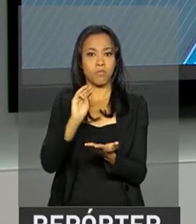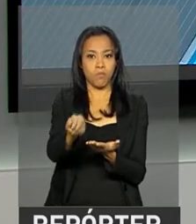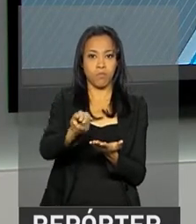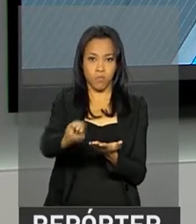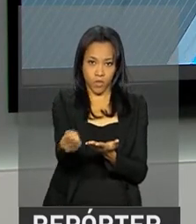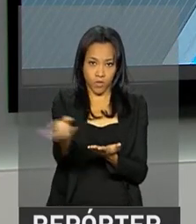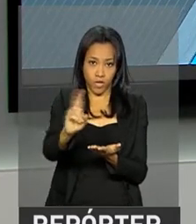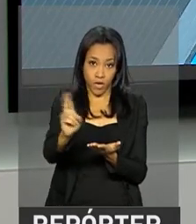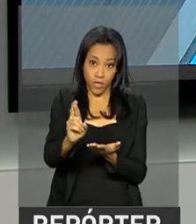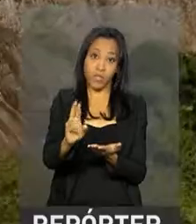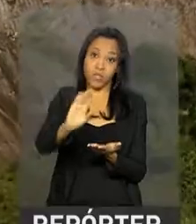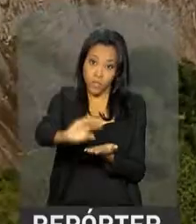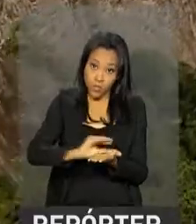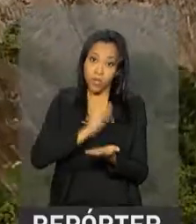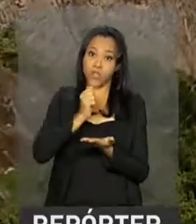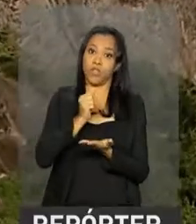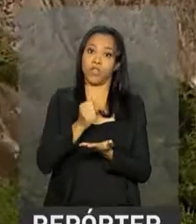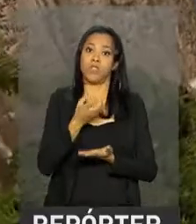bilhões de reais.